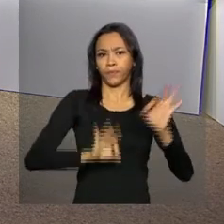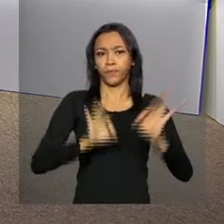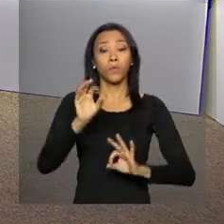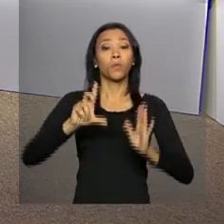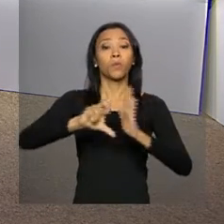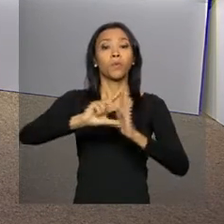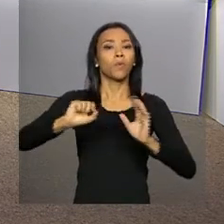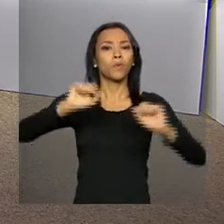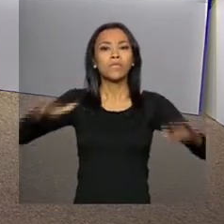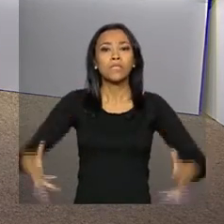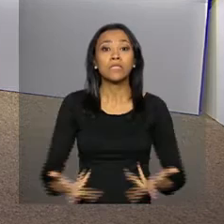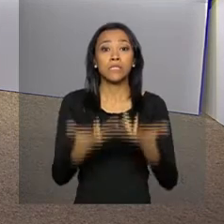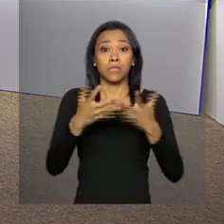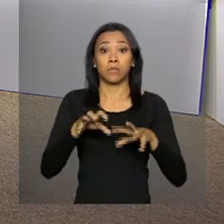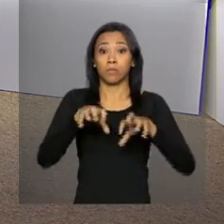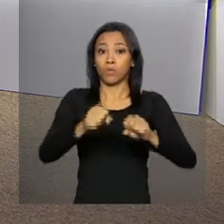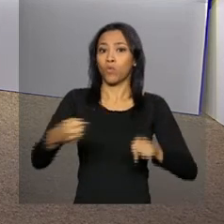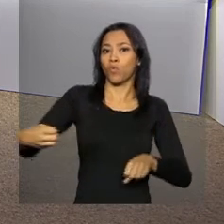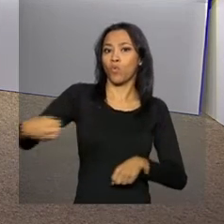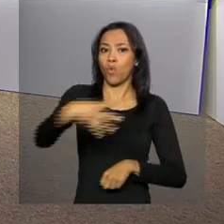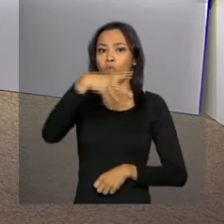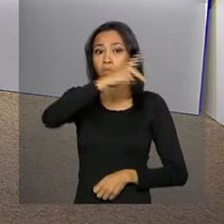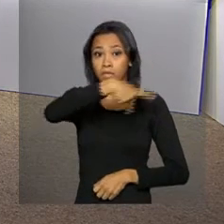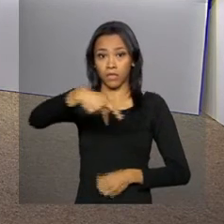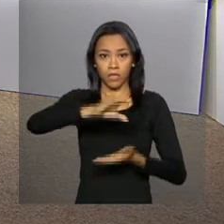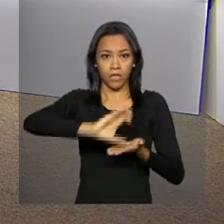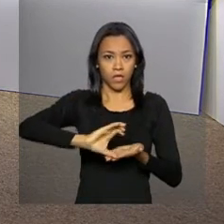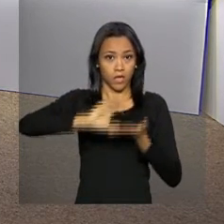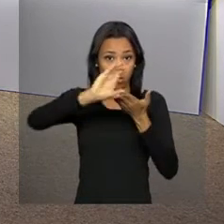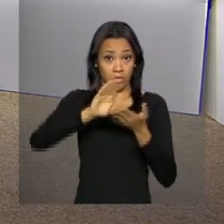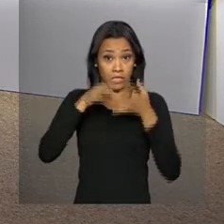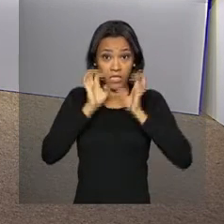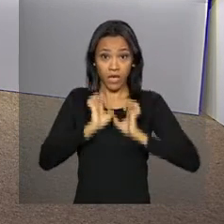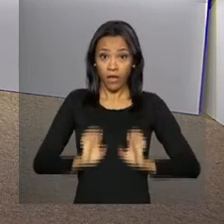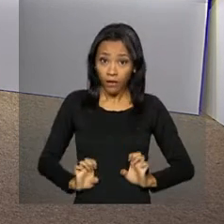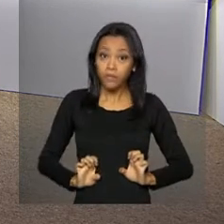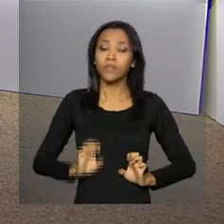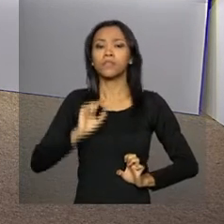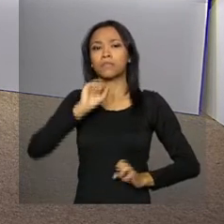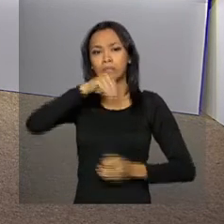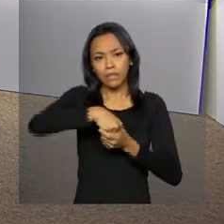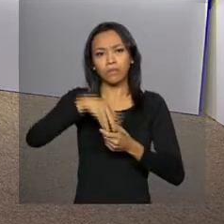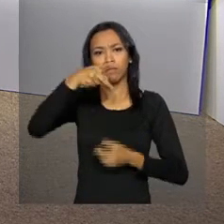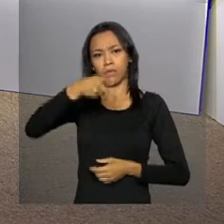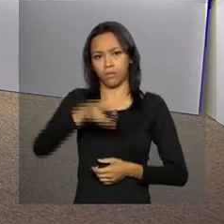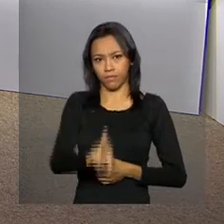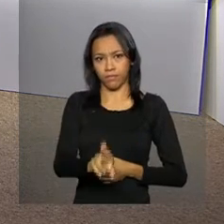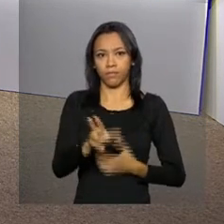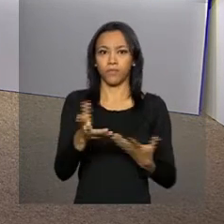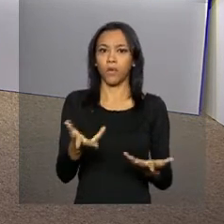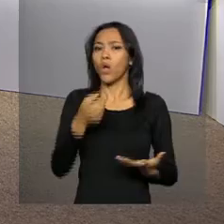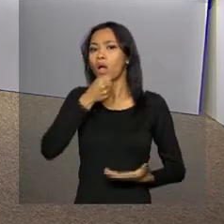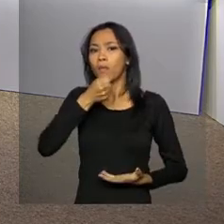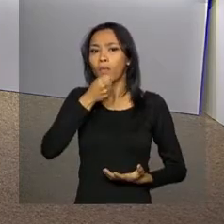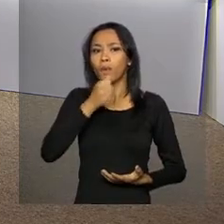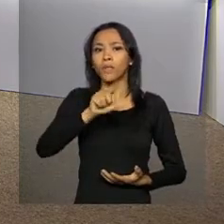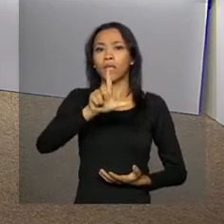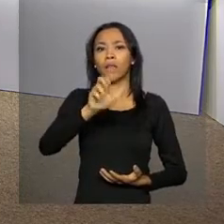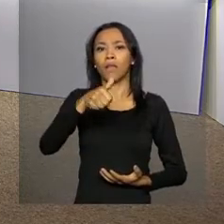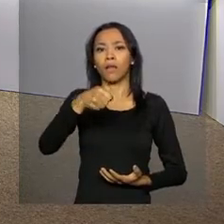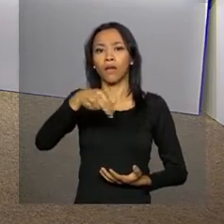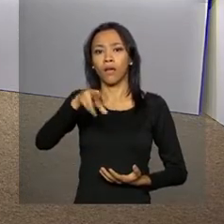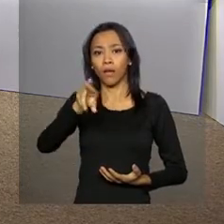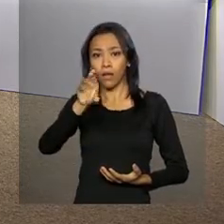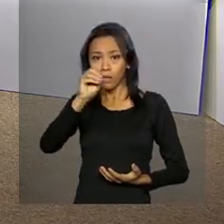Planalto a cerimônia de posse do novo presidente da Comissão de Ética Pública, da Presidência da República. O repórter Leandro